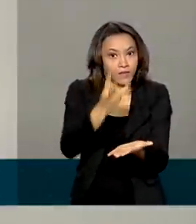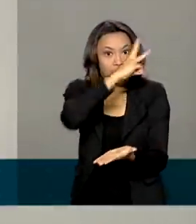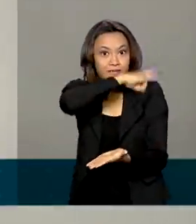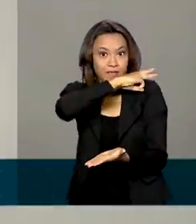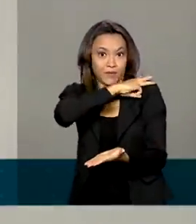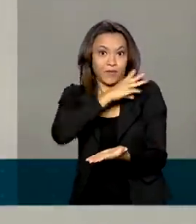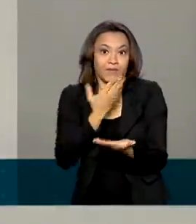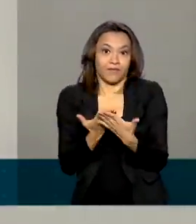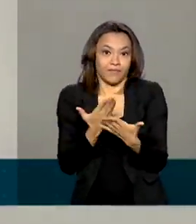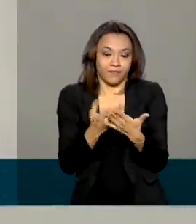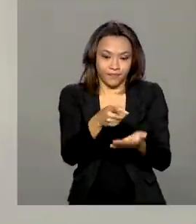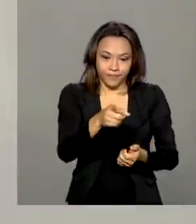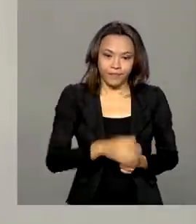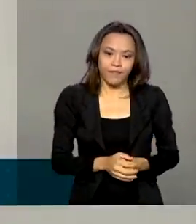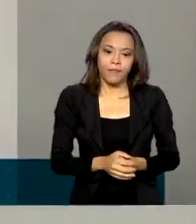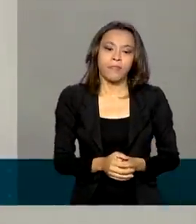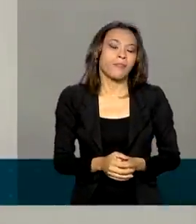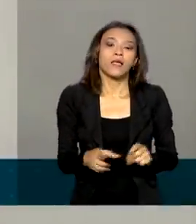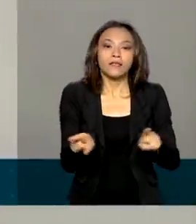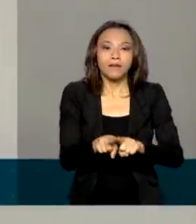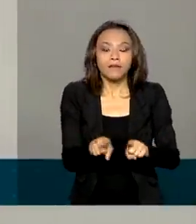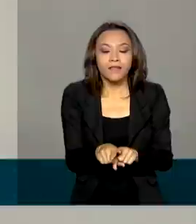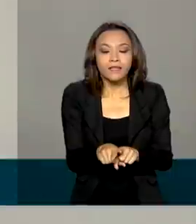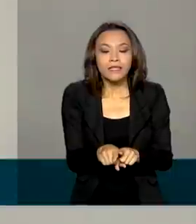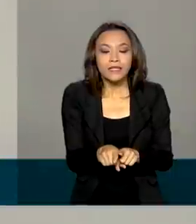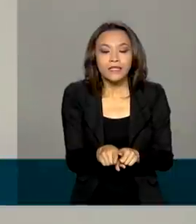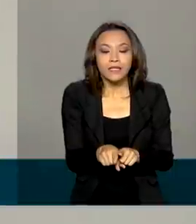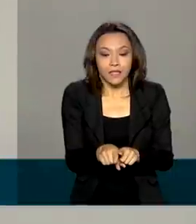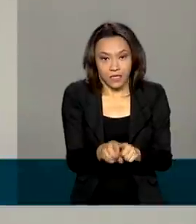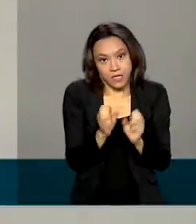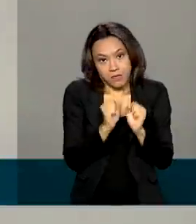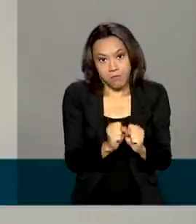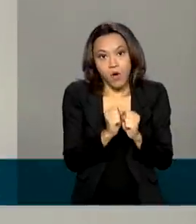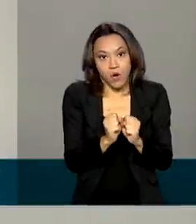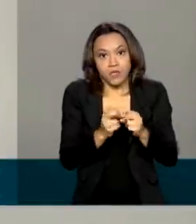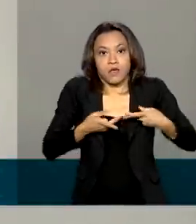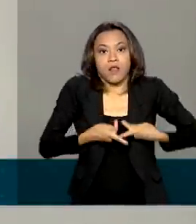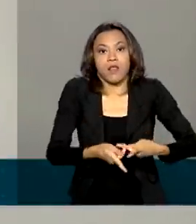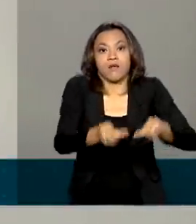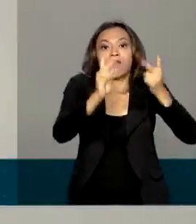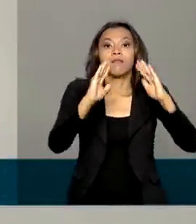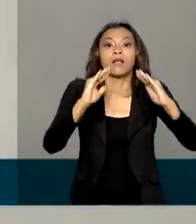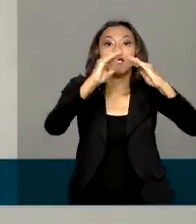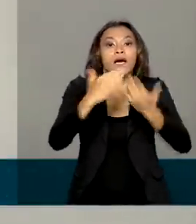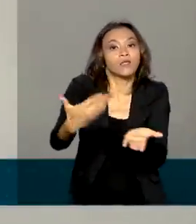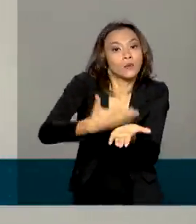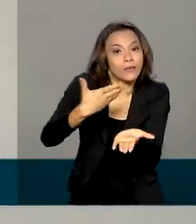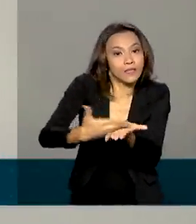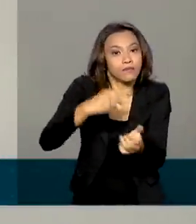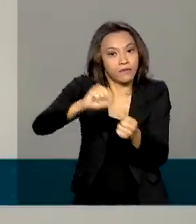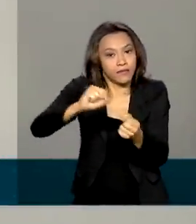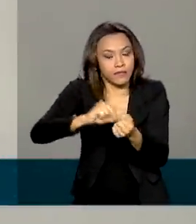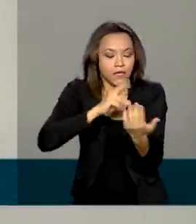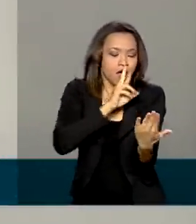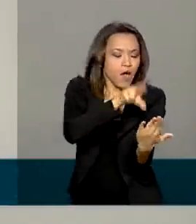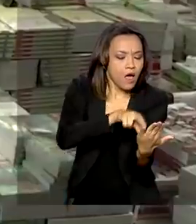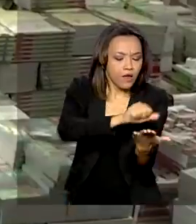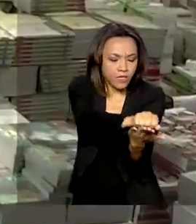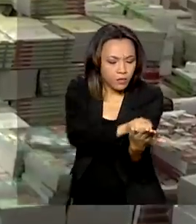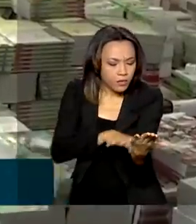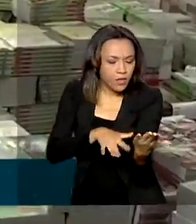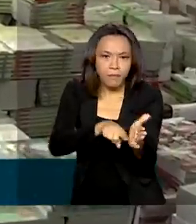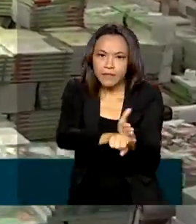Não só na escola, mas também o que ele possa levar para casa para poder utilizar, para realizar tarefas, pesquisas, etc.